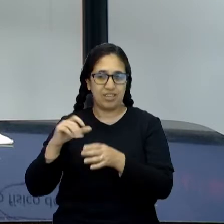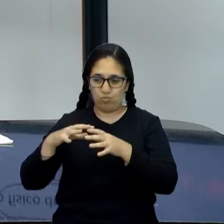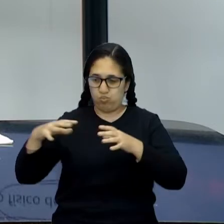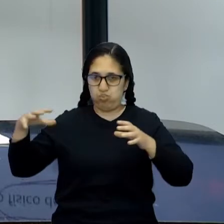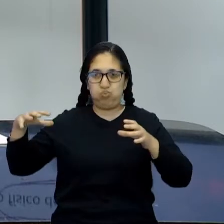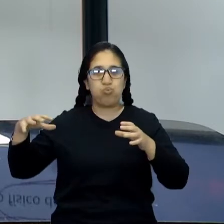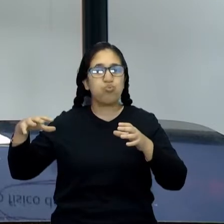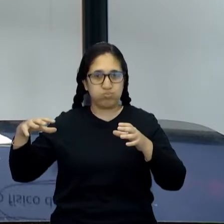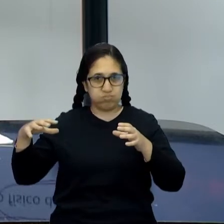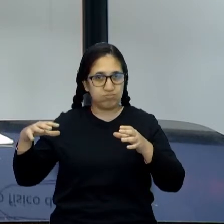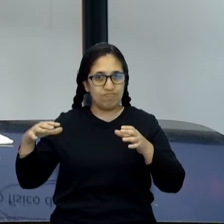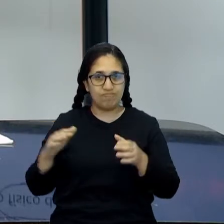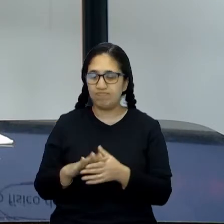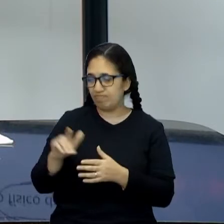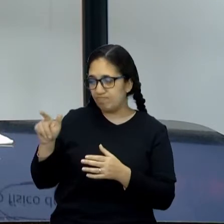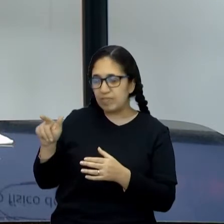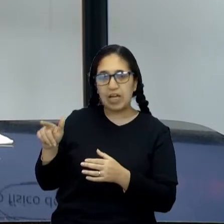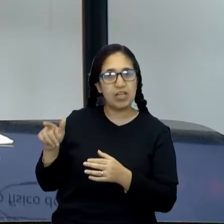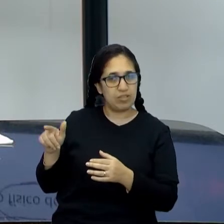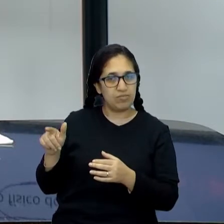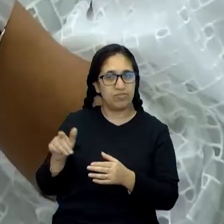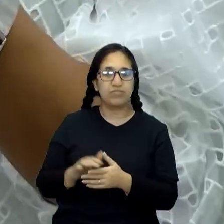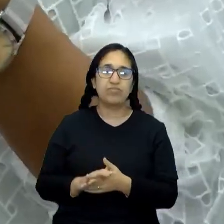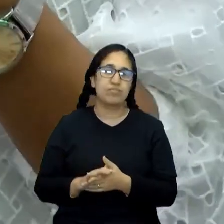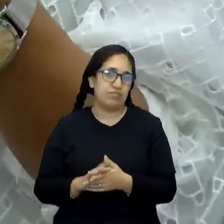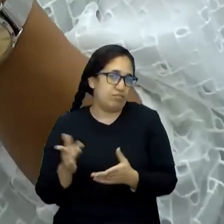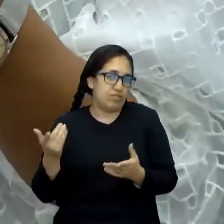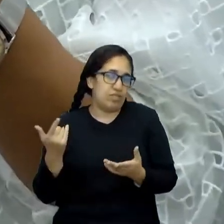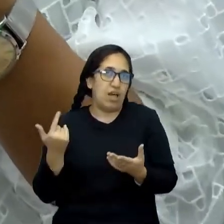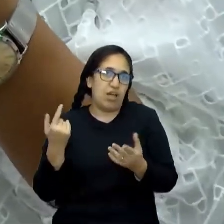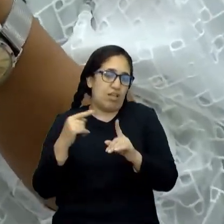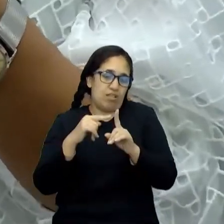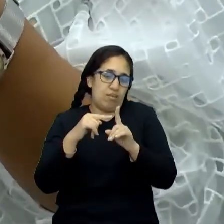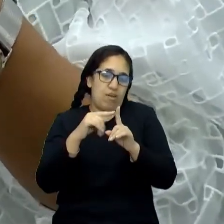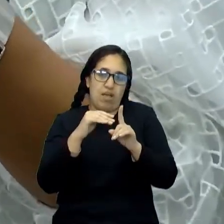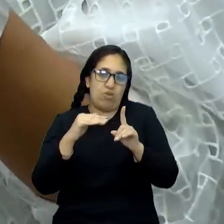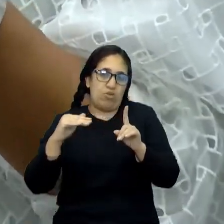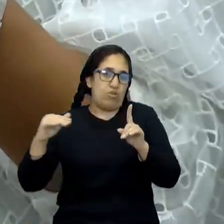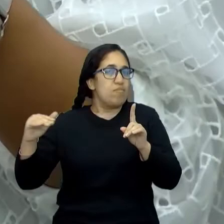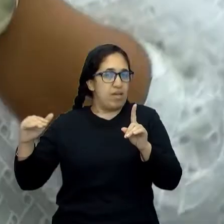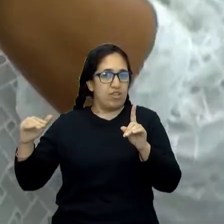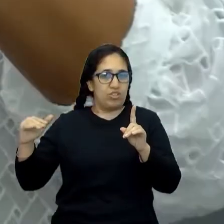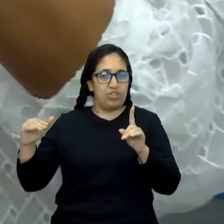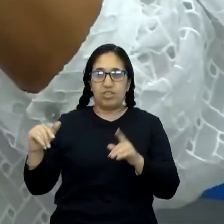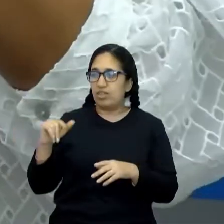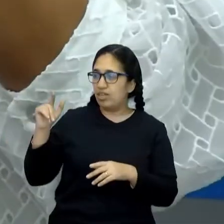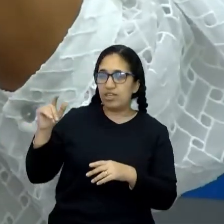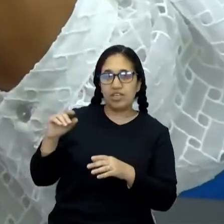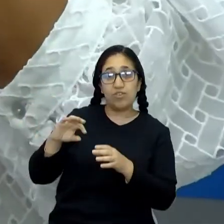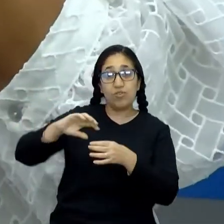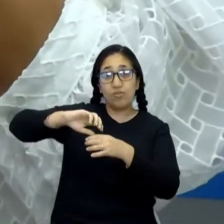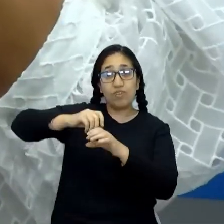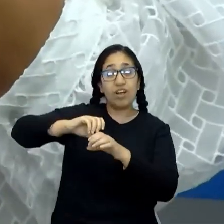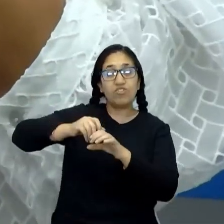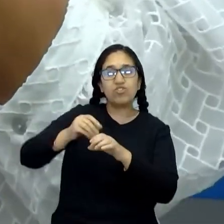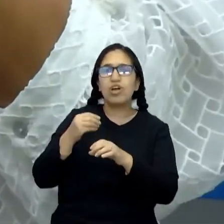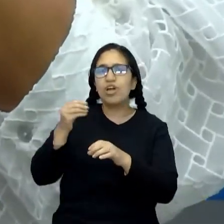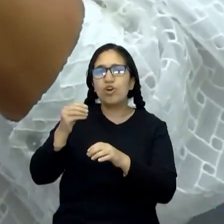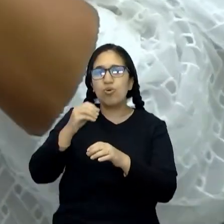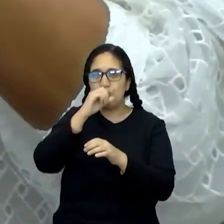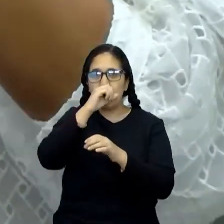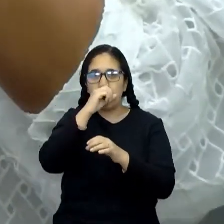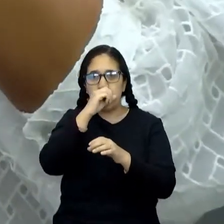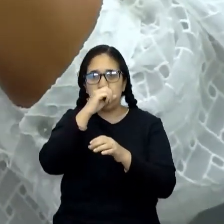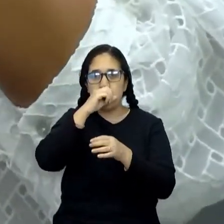espaço que tem. Então, o gás tá aqui nessa temperatura ambiente, é o mesmo que tá aqui, né? E eu fechei essa